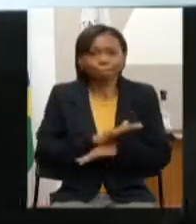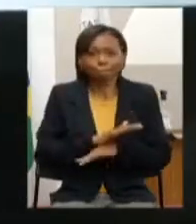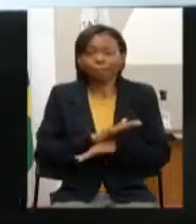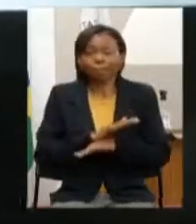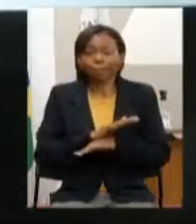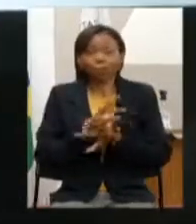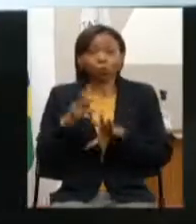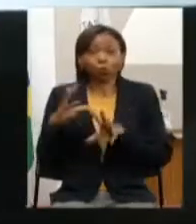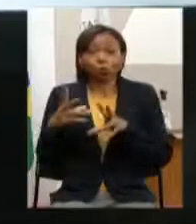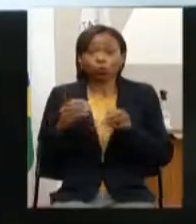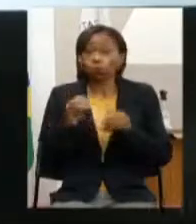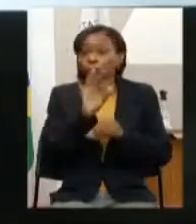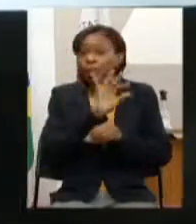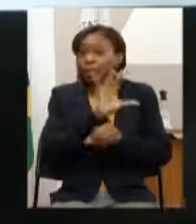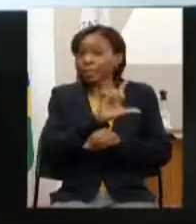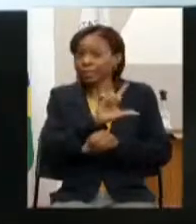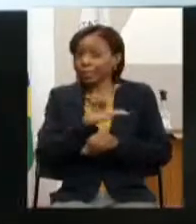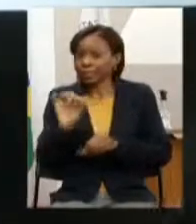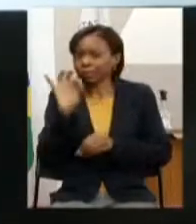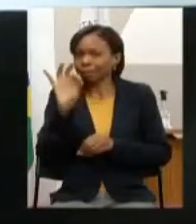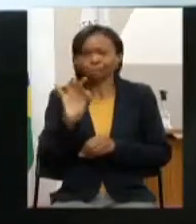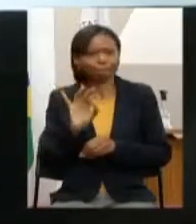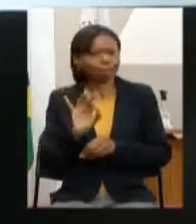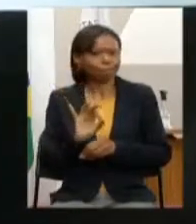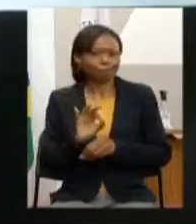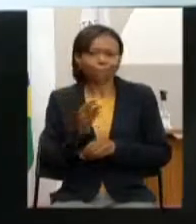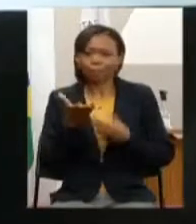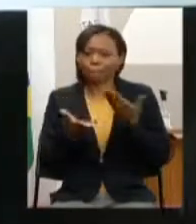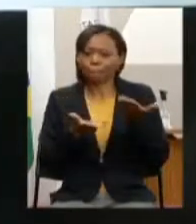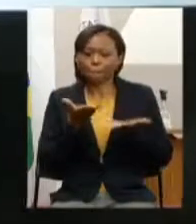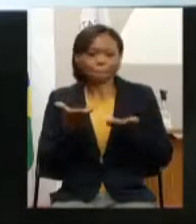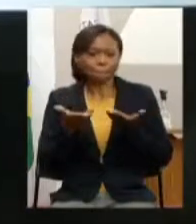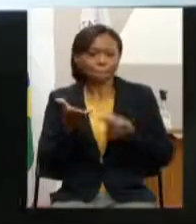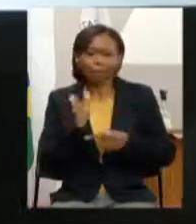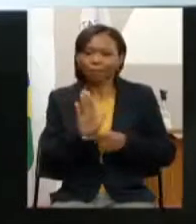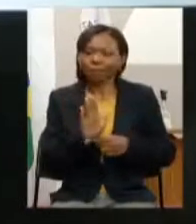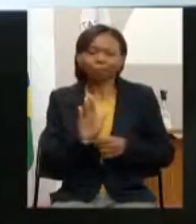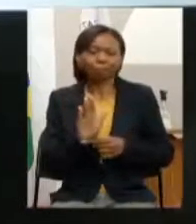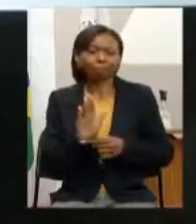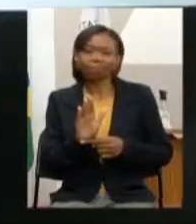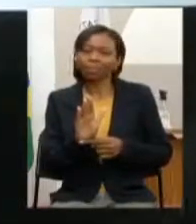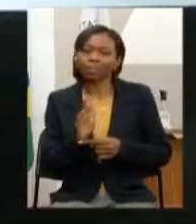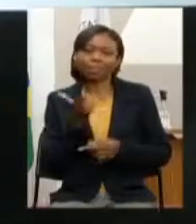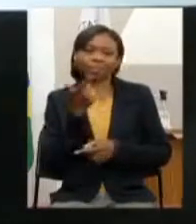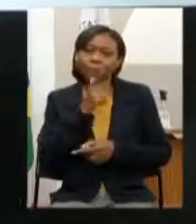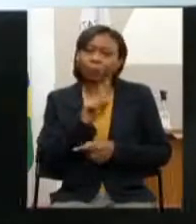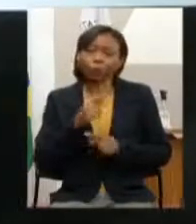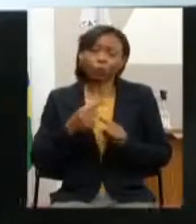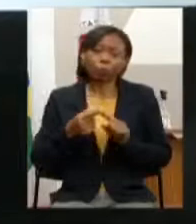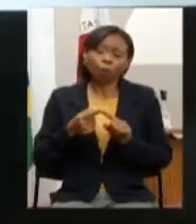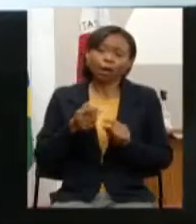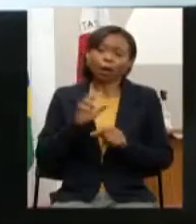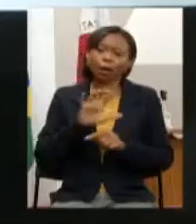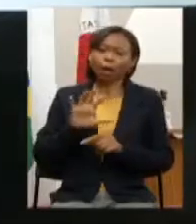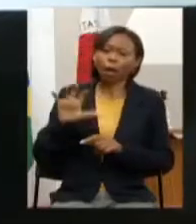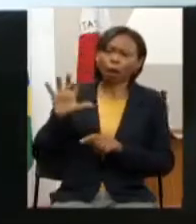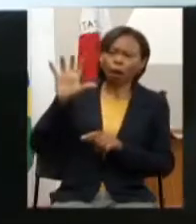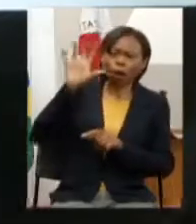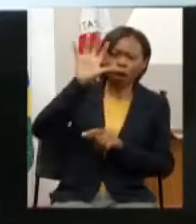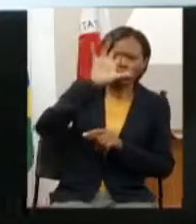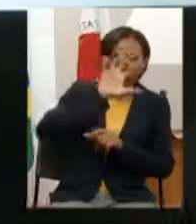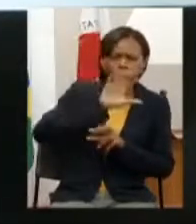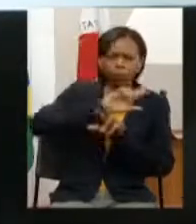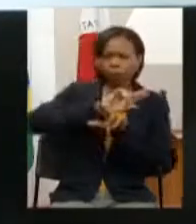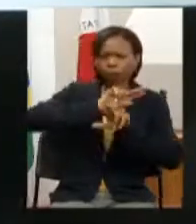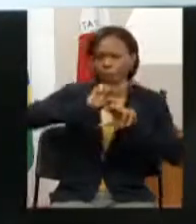integralmente 100% aquilo que é demandado em cada uma das diferentes regiões em cada um dos diferentes grupos de